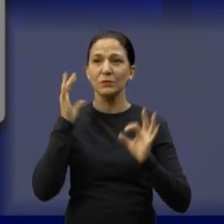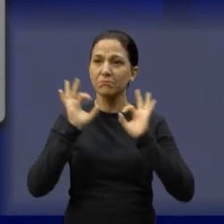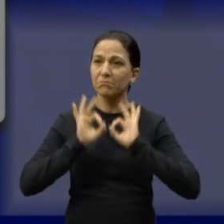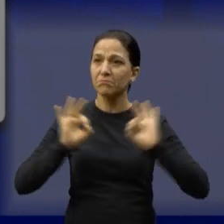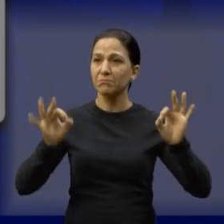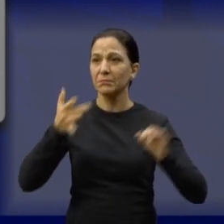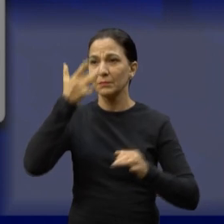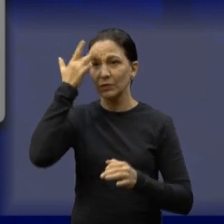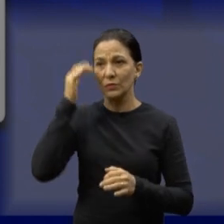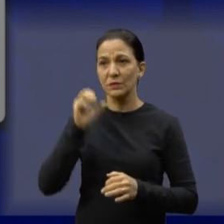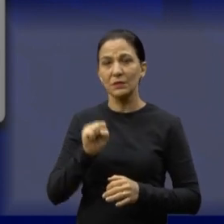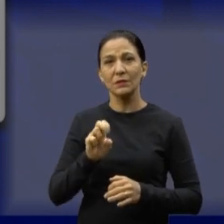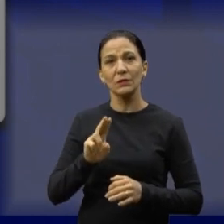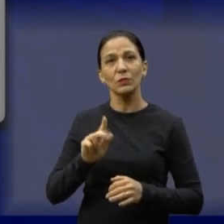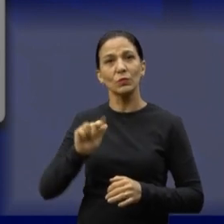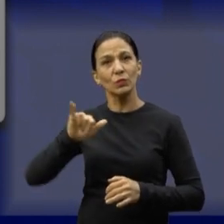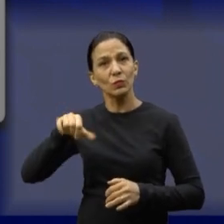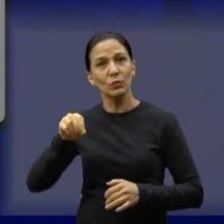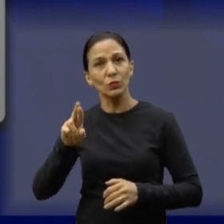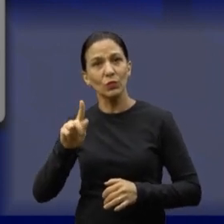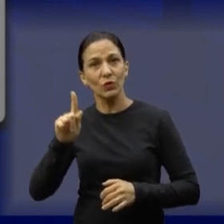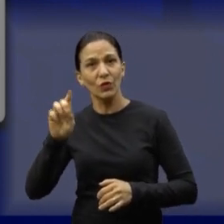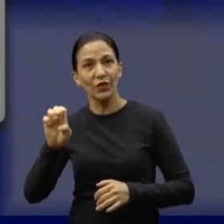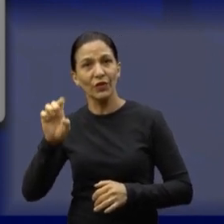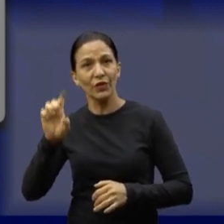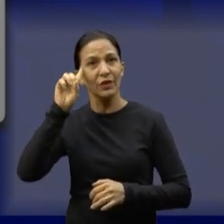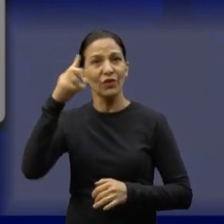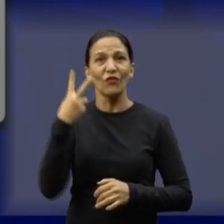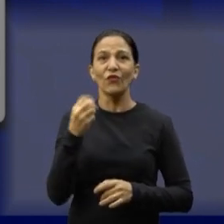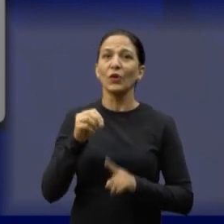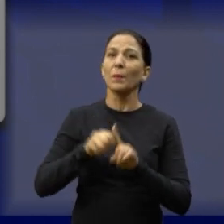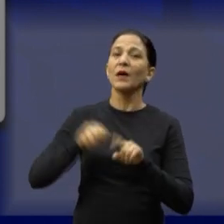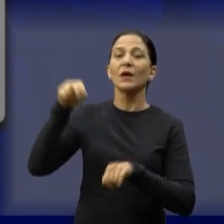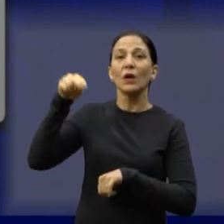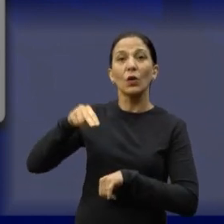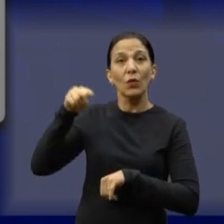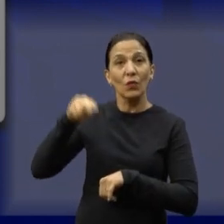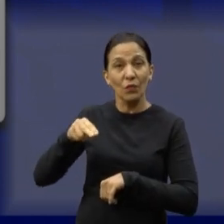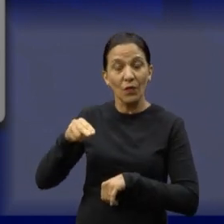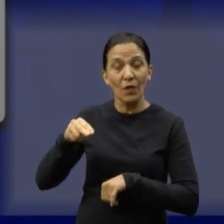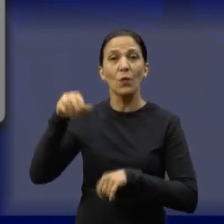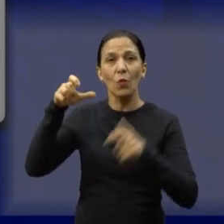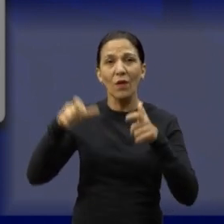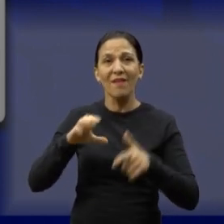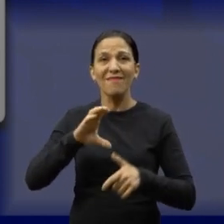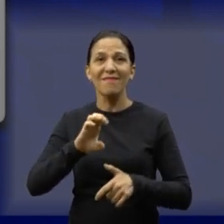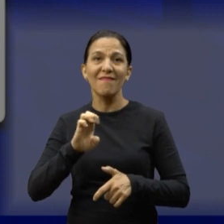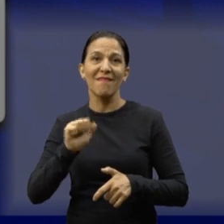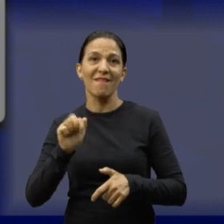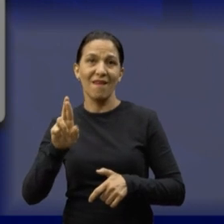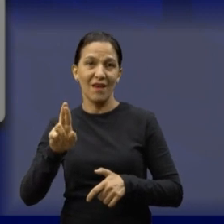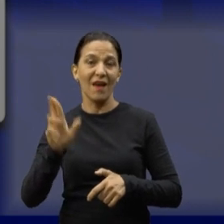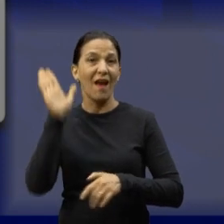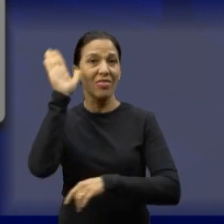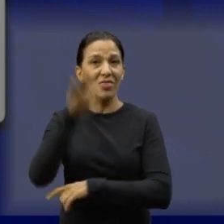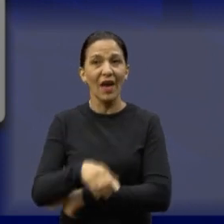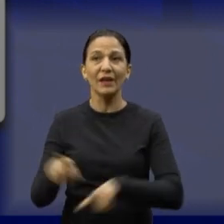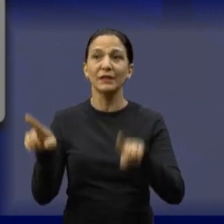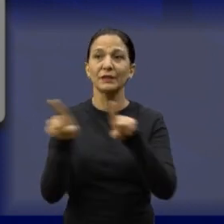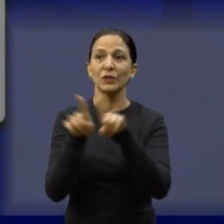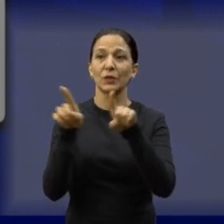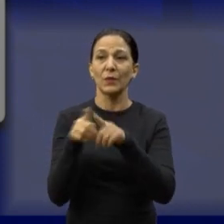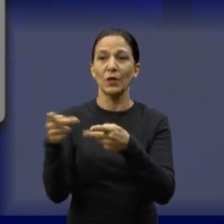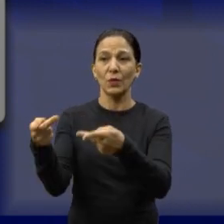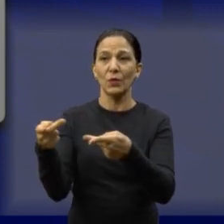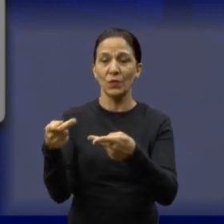do Sr. Jorge, gratuitamente, no dia 20 de novembro, lá no SEAR. E hoje, à tarde, também estendendo o